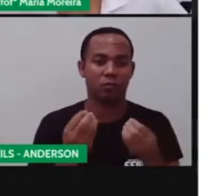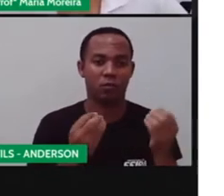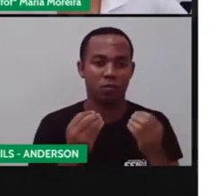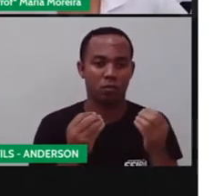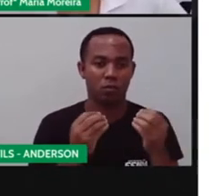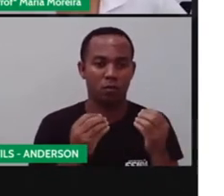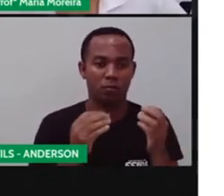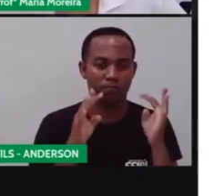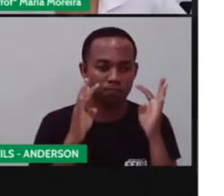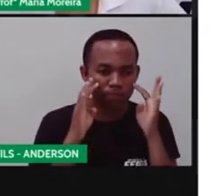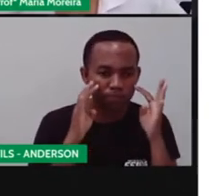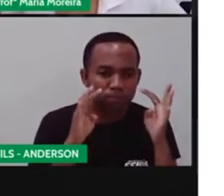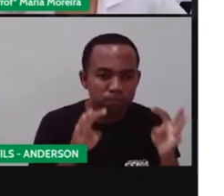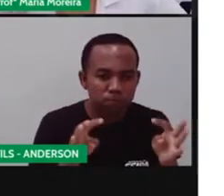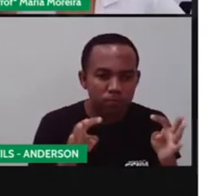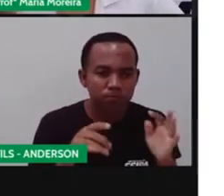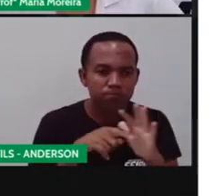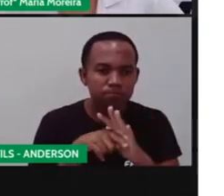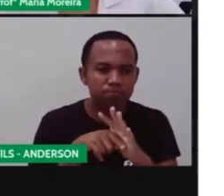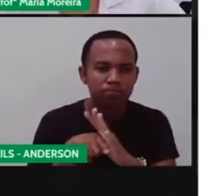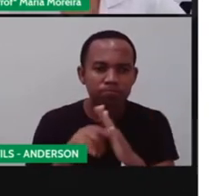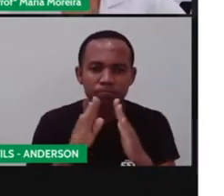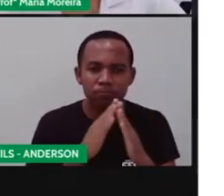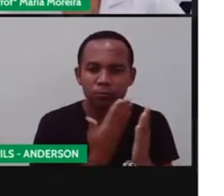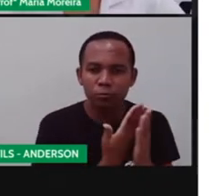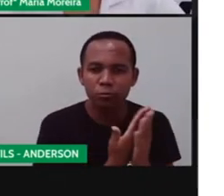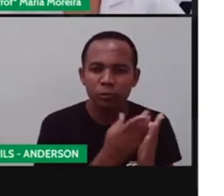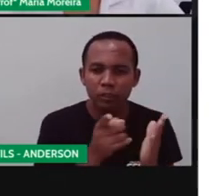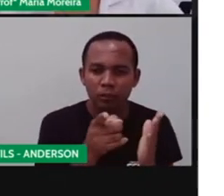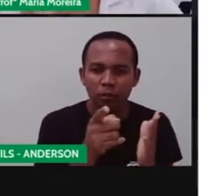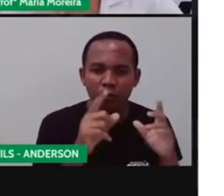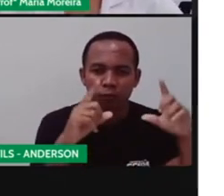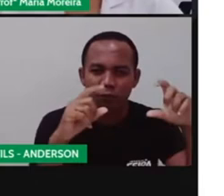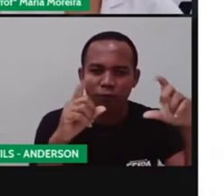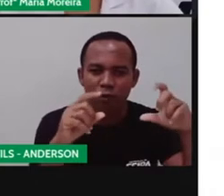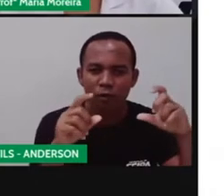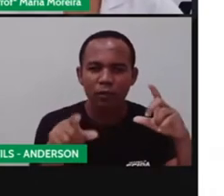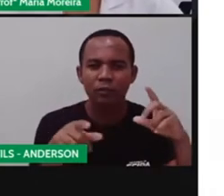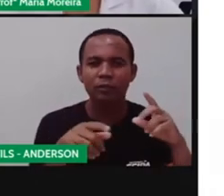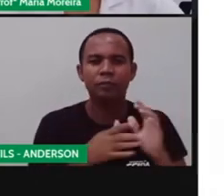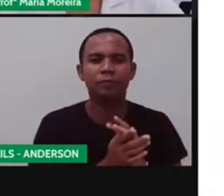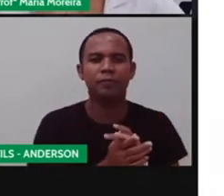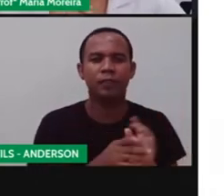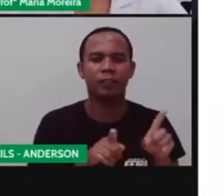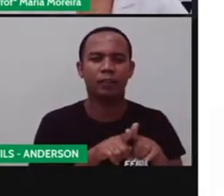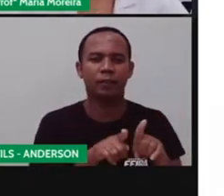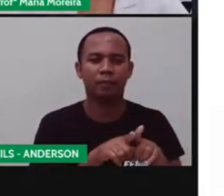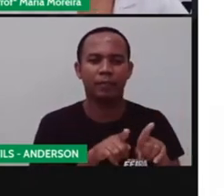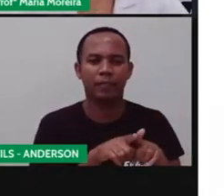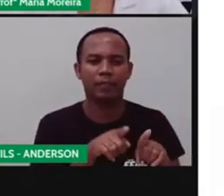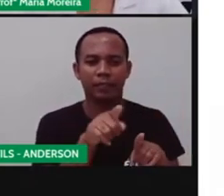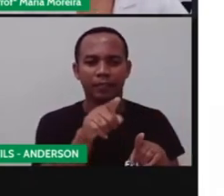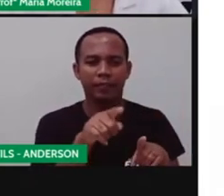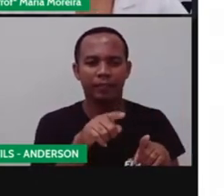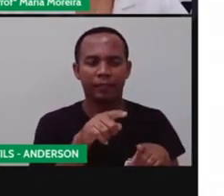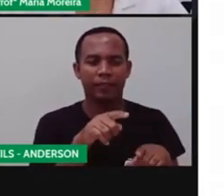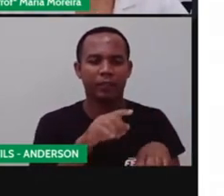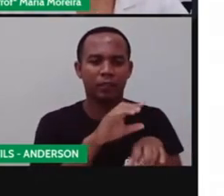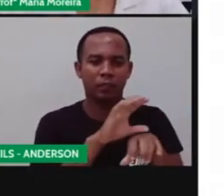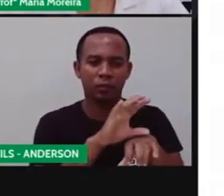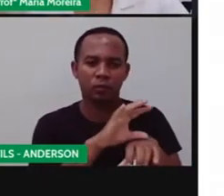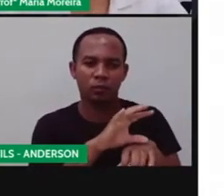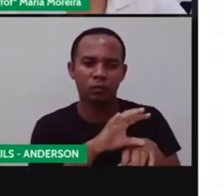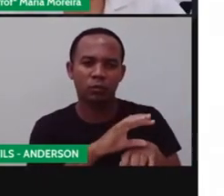concentrada, estudando, tem um celular ali perto, e do outro, tem uma menina, né? E uma outra criança. Um tá fazendo o quê? Um curso de